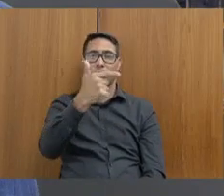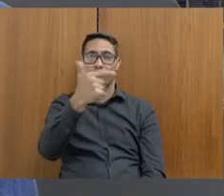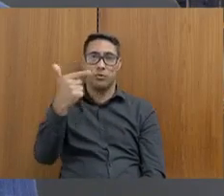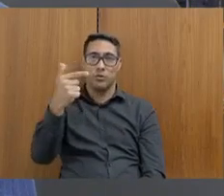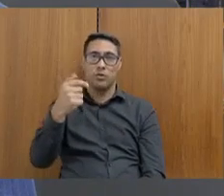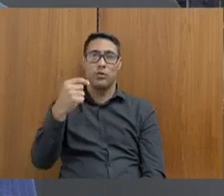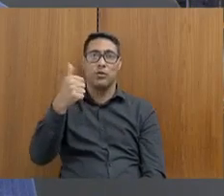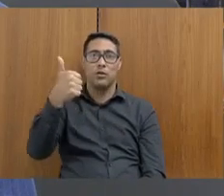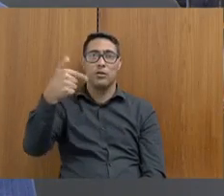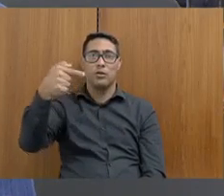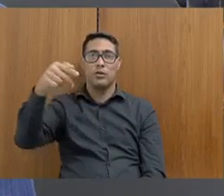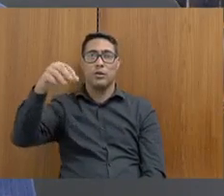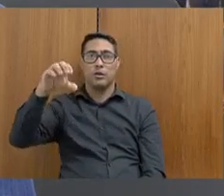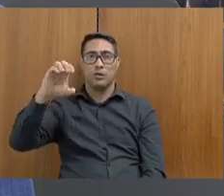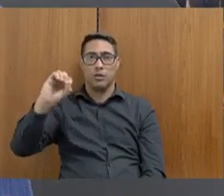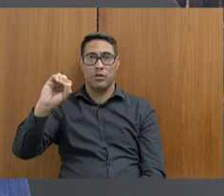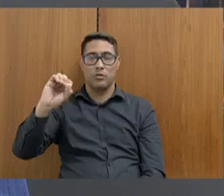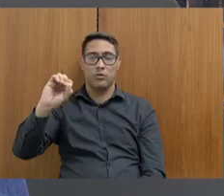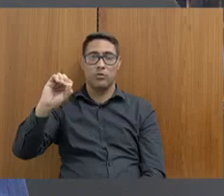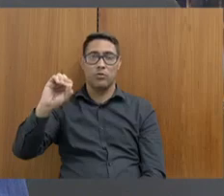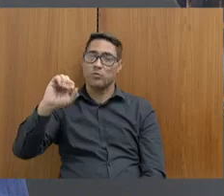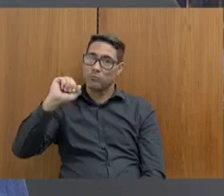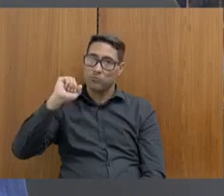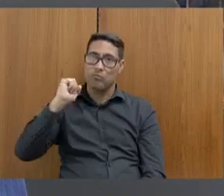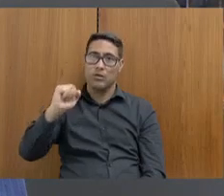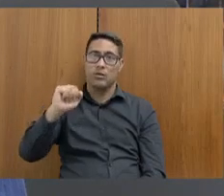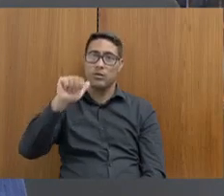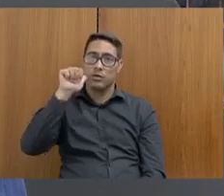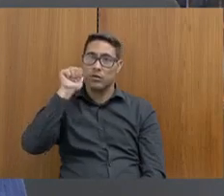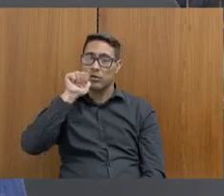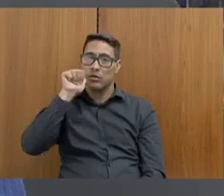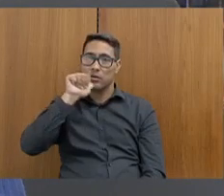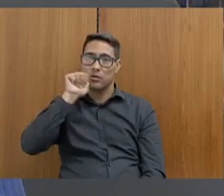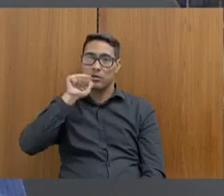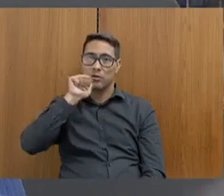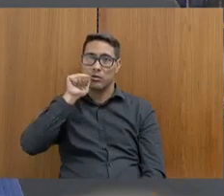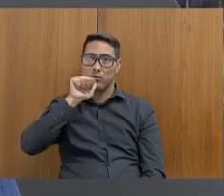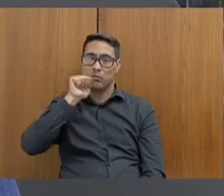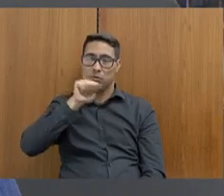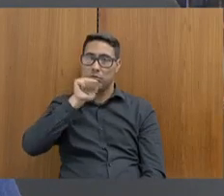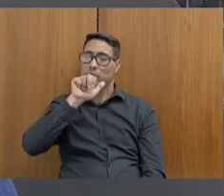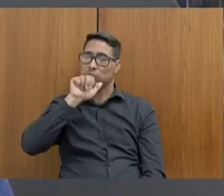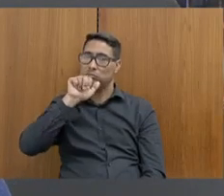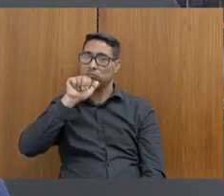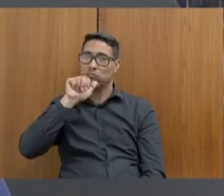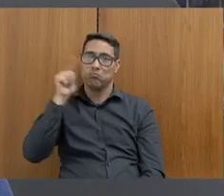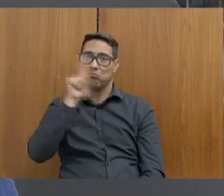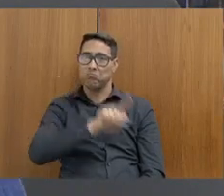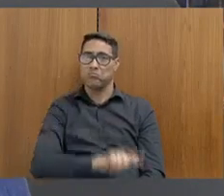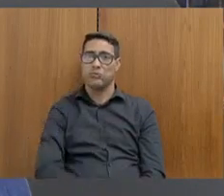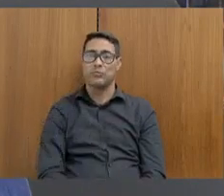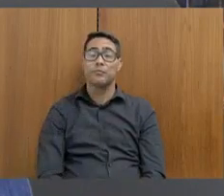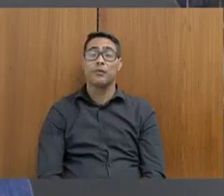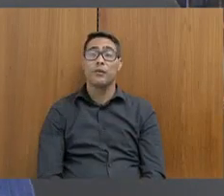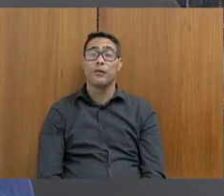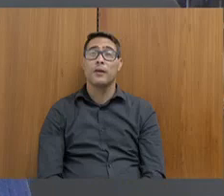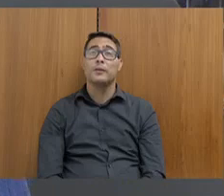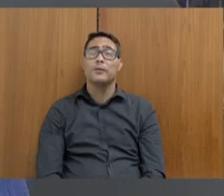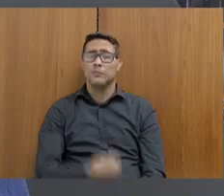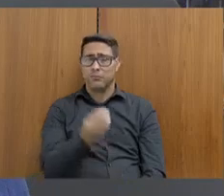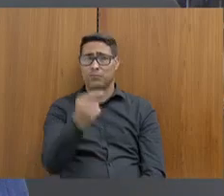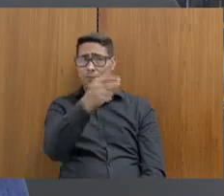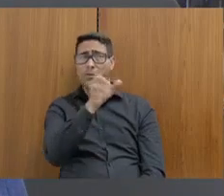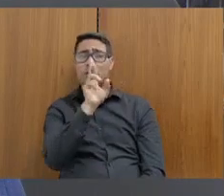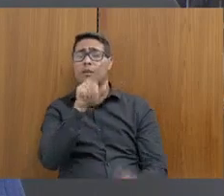170. Feminicídios, nesse caso, agora, só consumados. Então, eu quero perguntar à vossa excelência, o